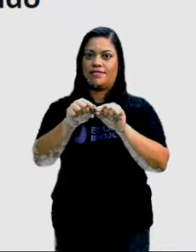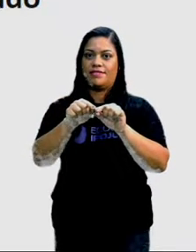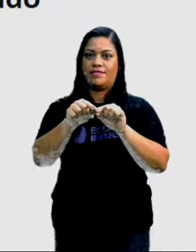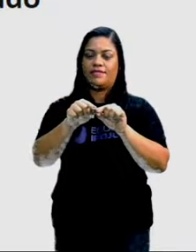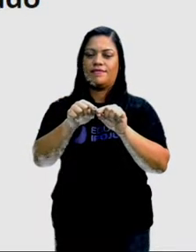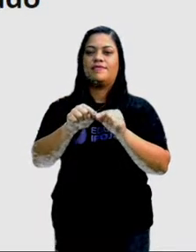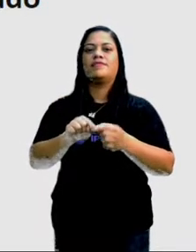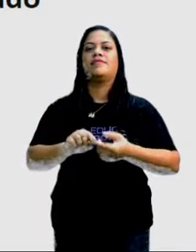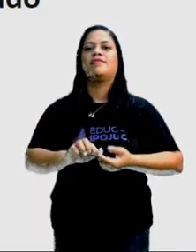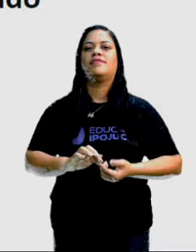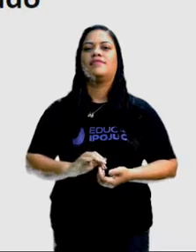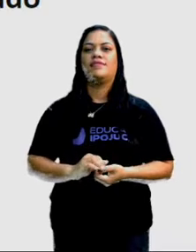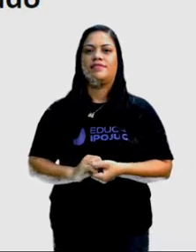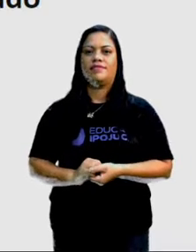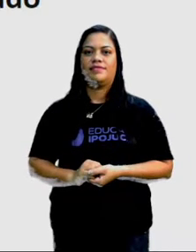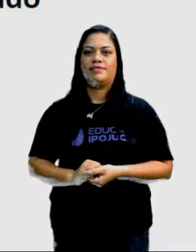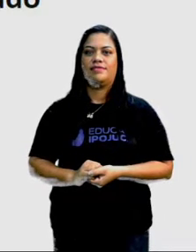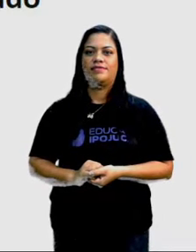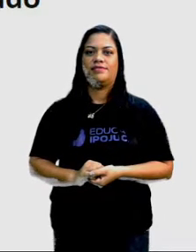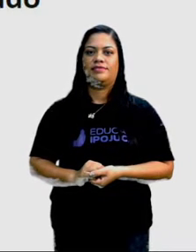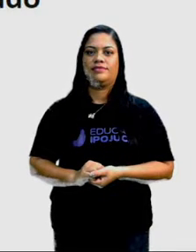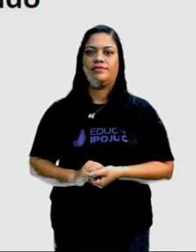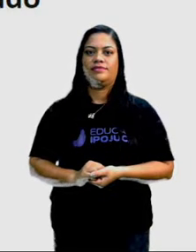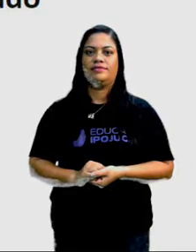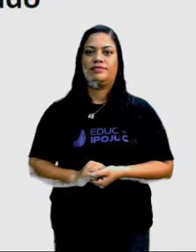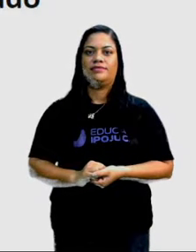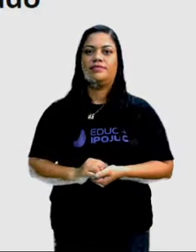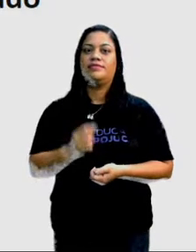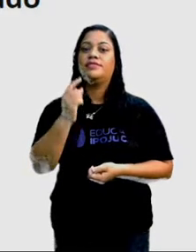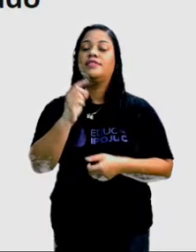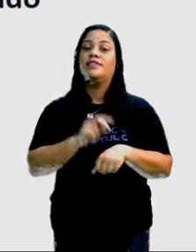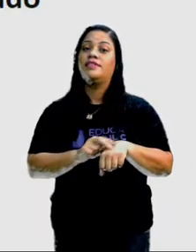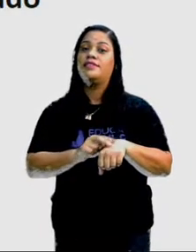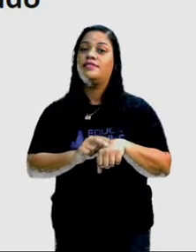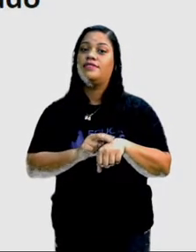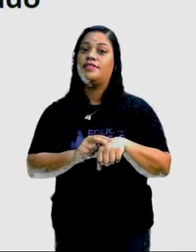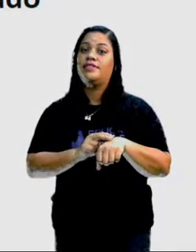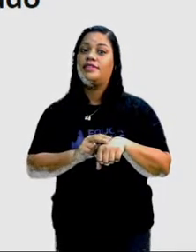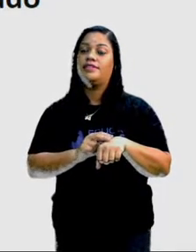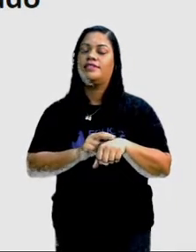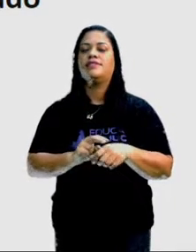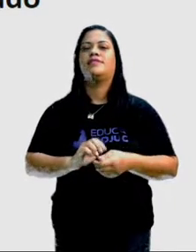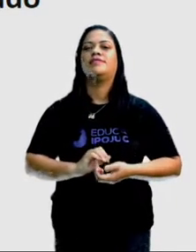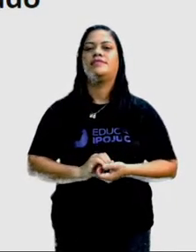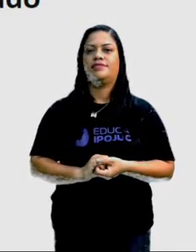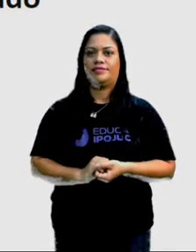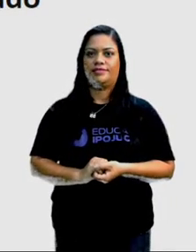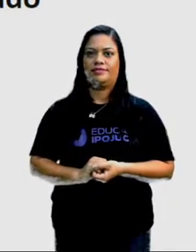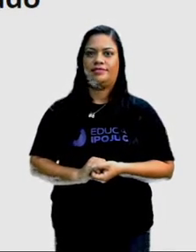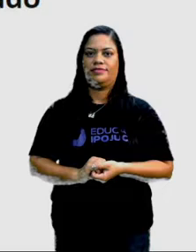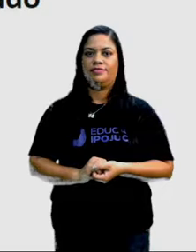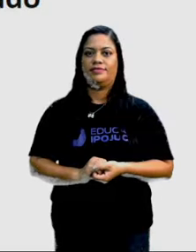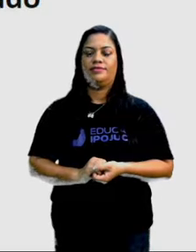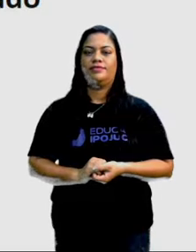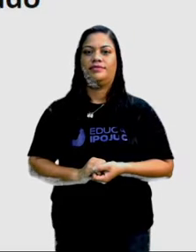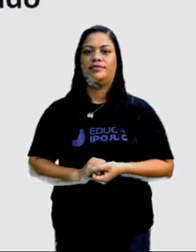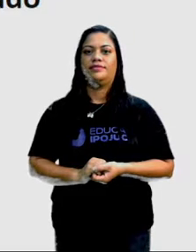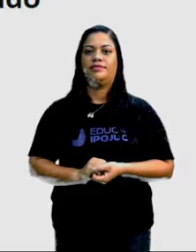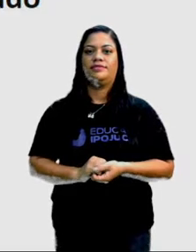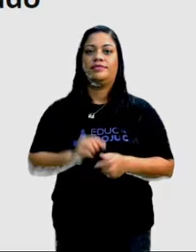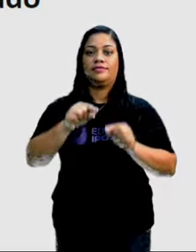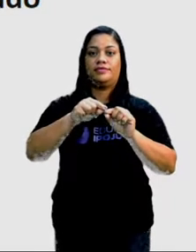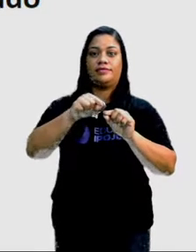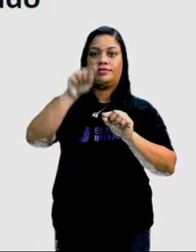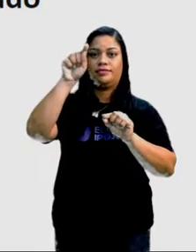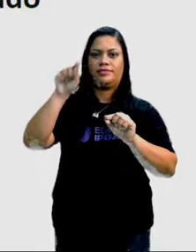a região triangular, essa parte verde, é a região. Agora, vamos lá. O